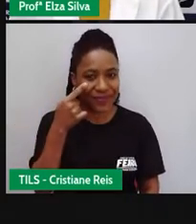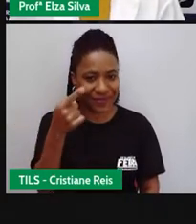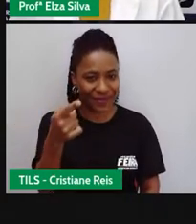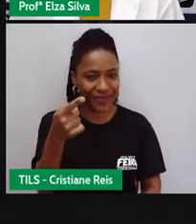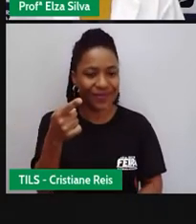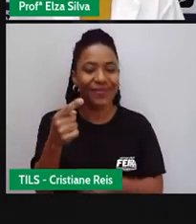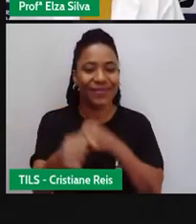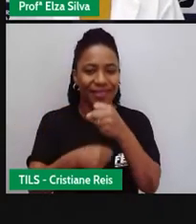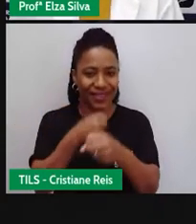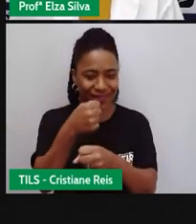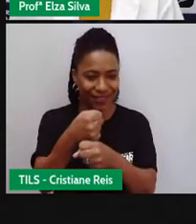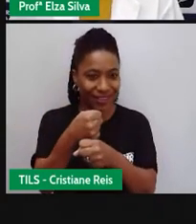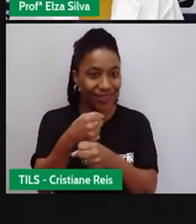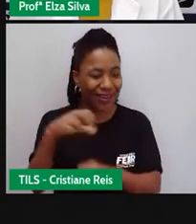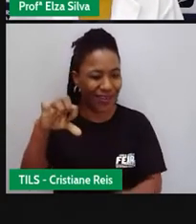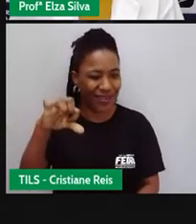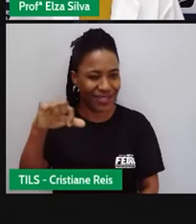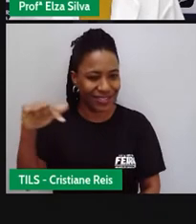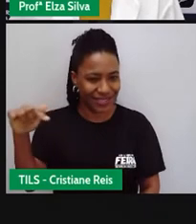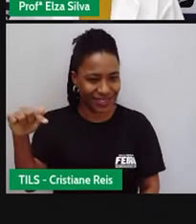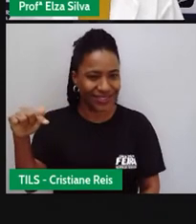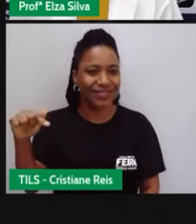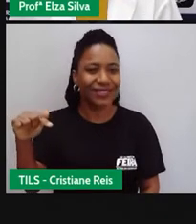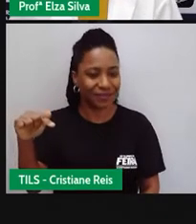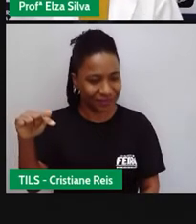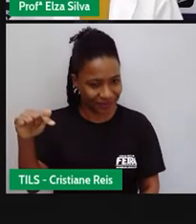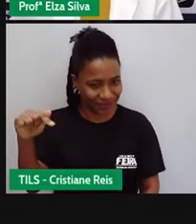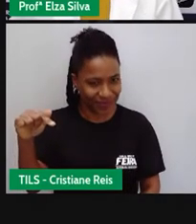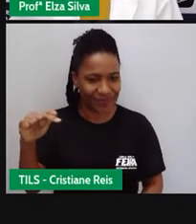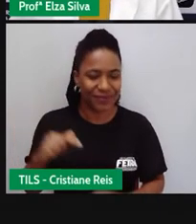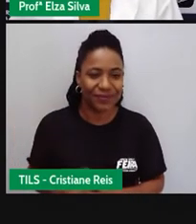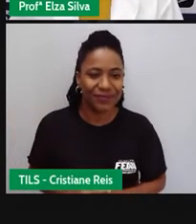1997, 1997.